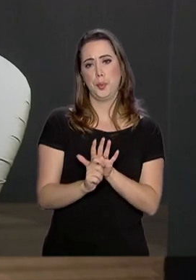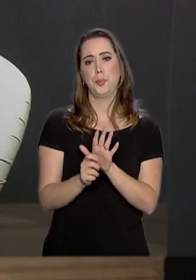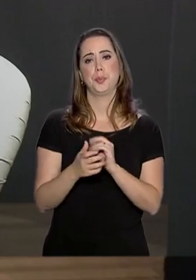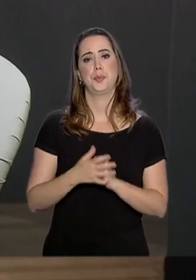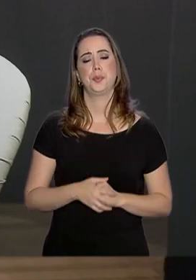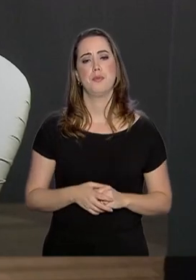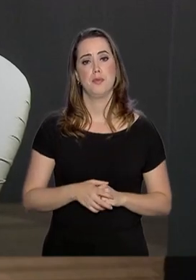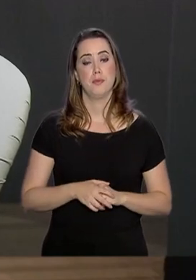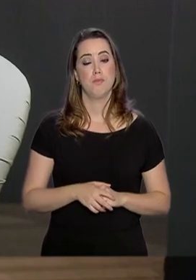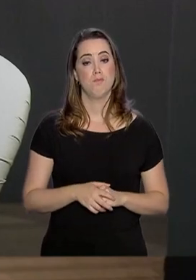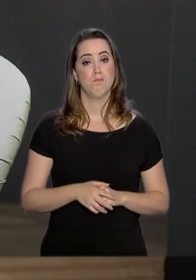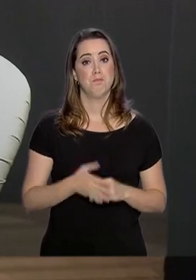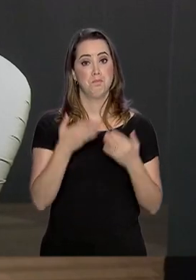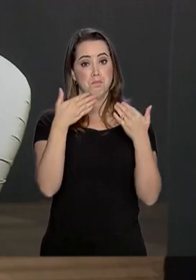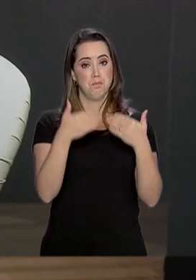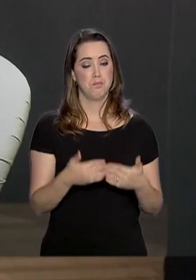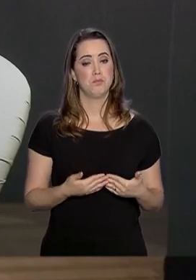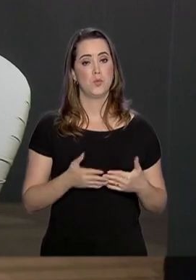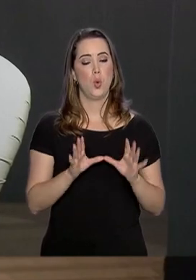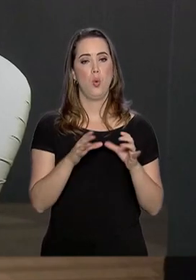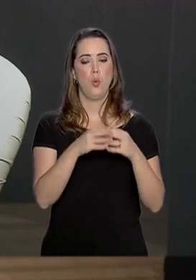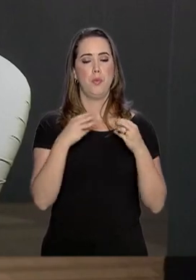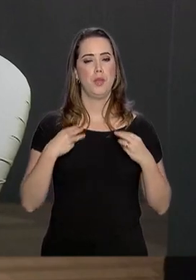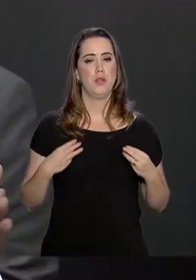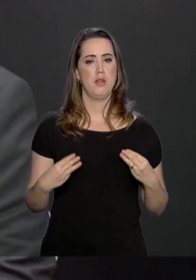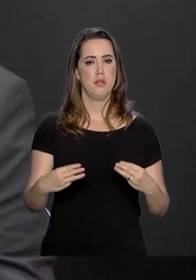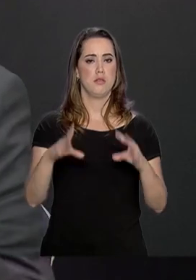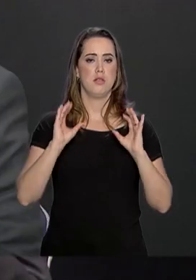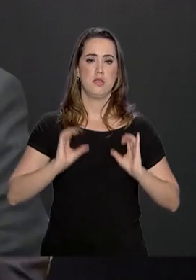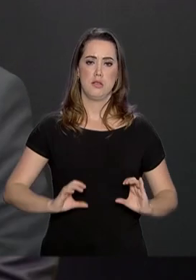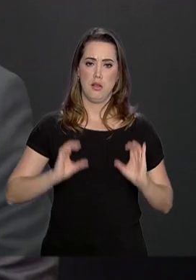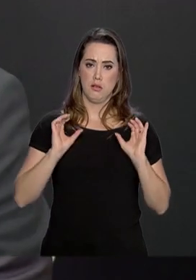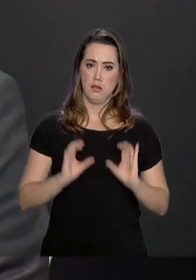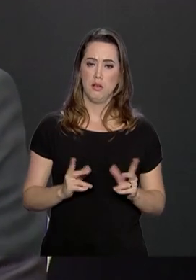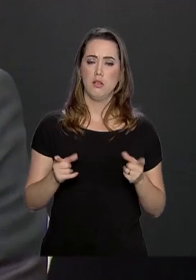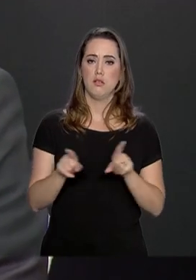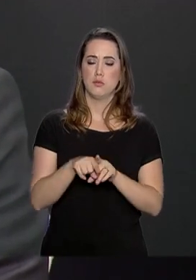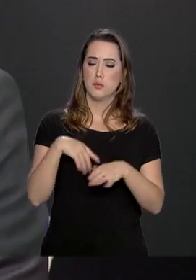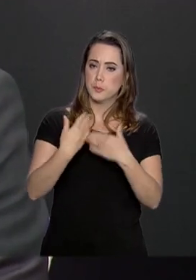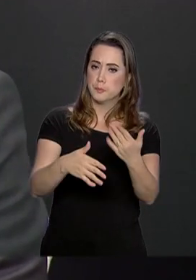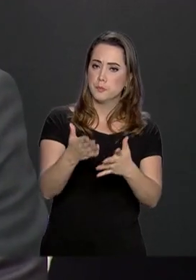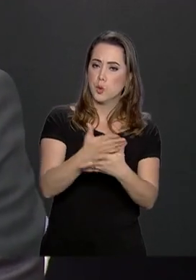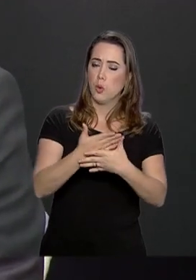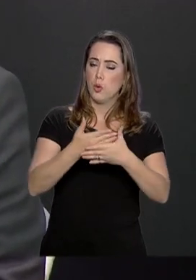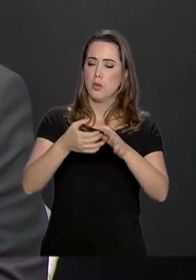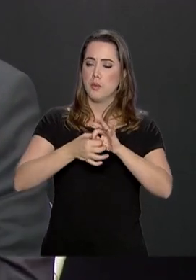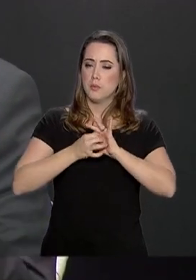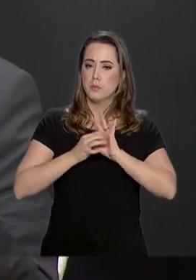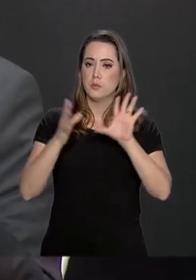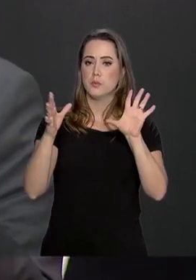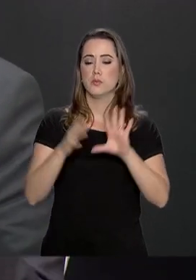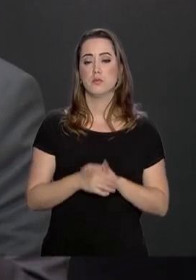Cidadania afirmou ser possível conciliar avanços sociais com uma economia mais liberal.